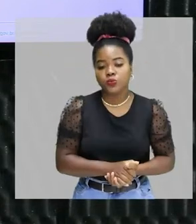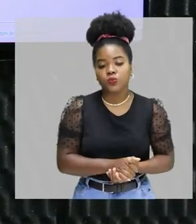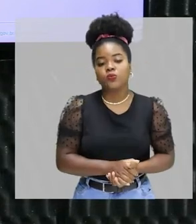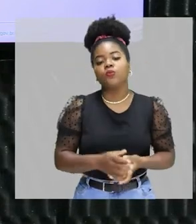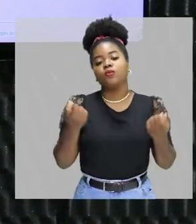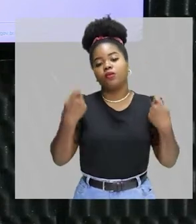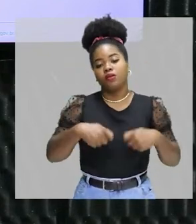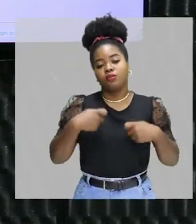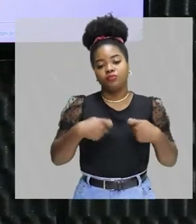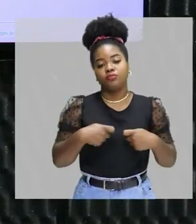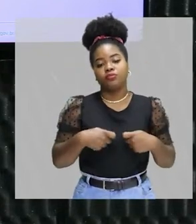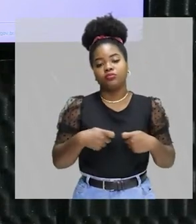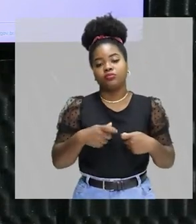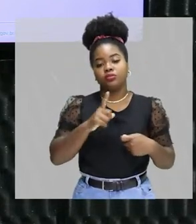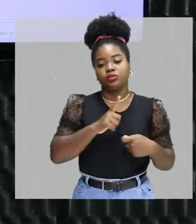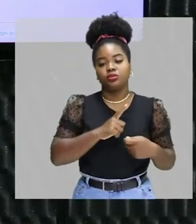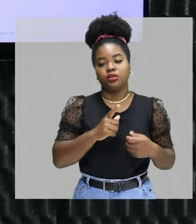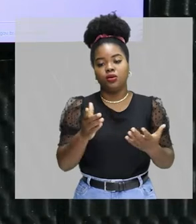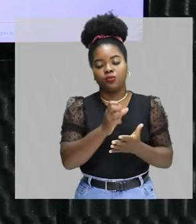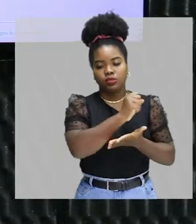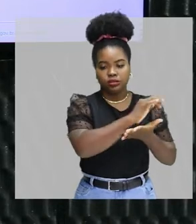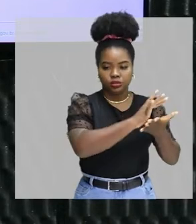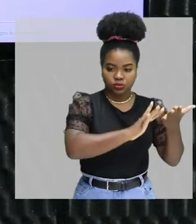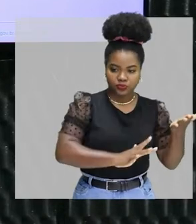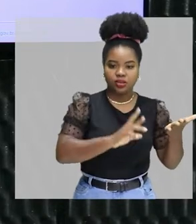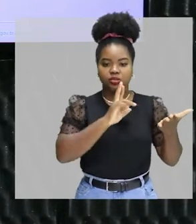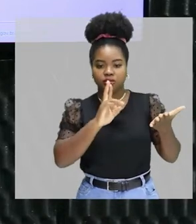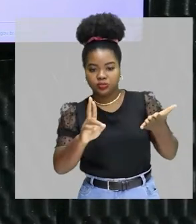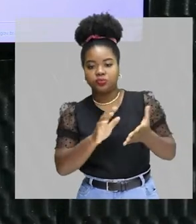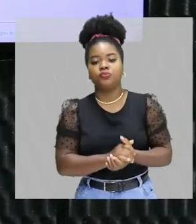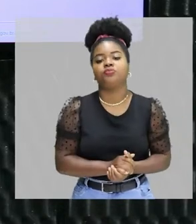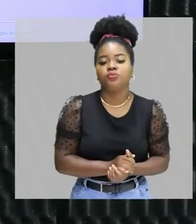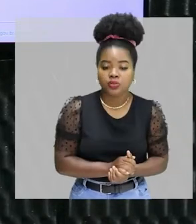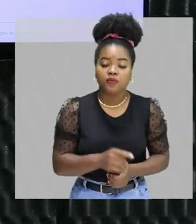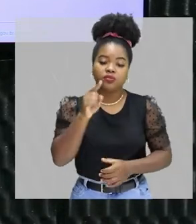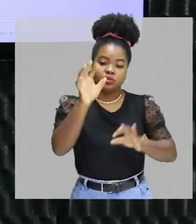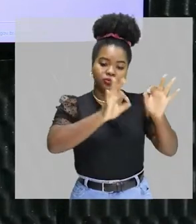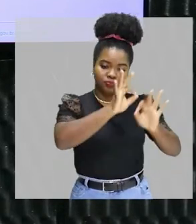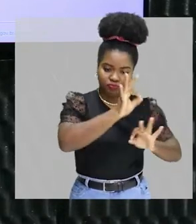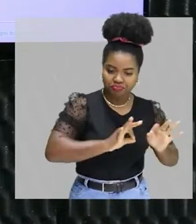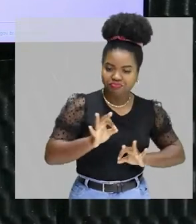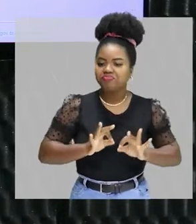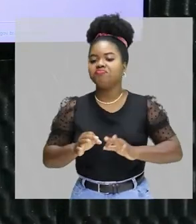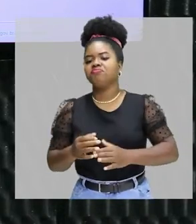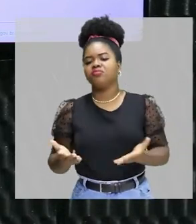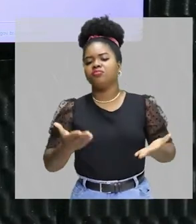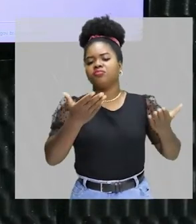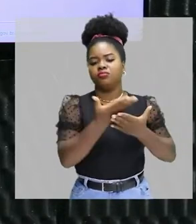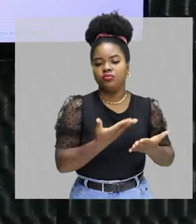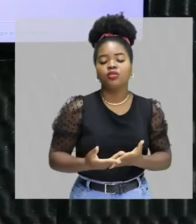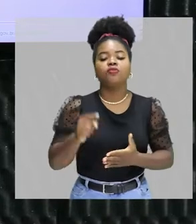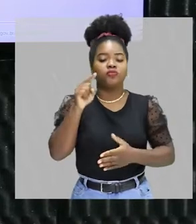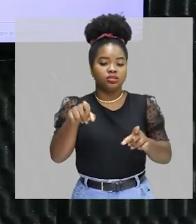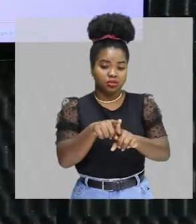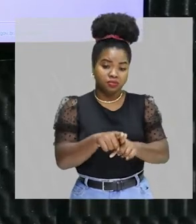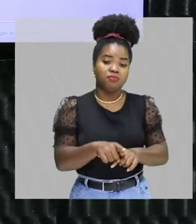série de questões. Não só essas que eu vou trazer para vocês, mas você, aluno que está se preparando, você também vai fazer a sua parte